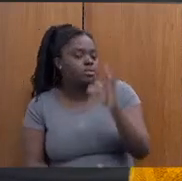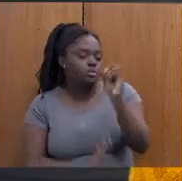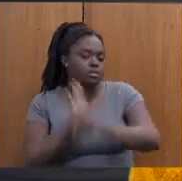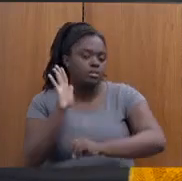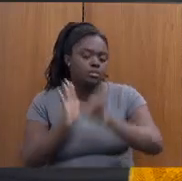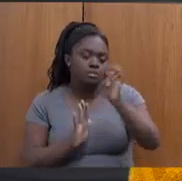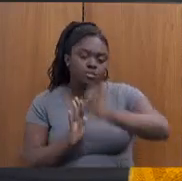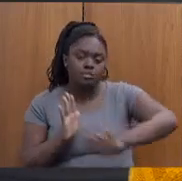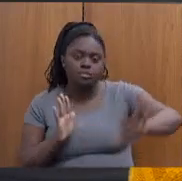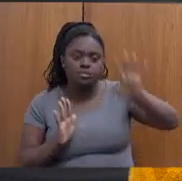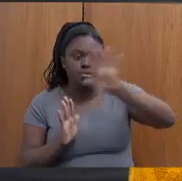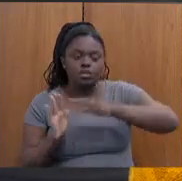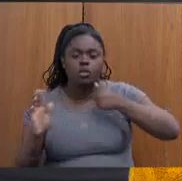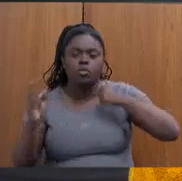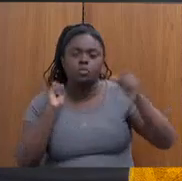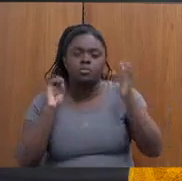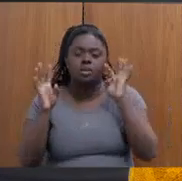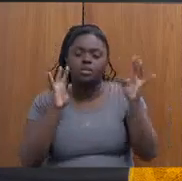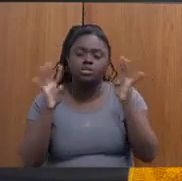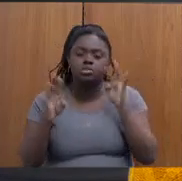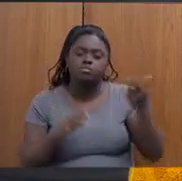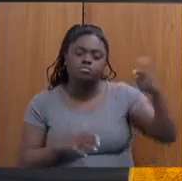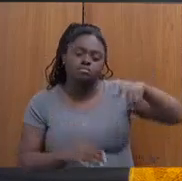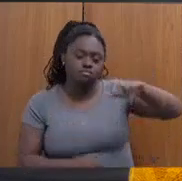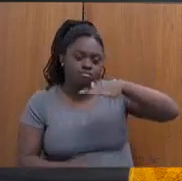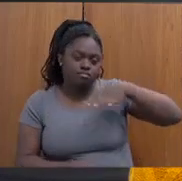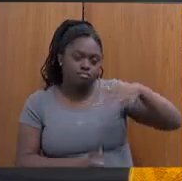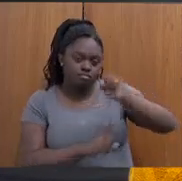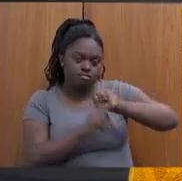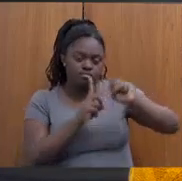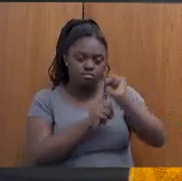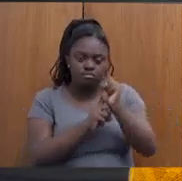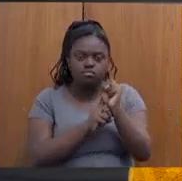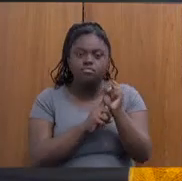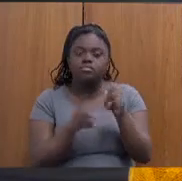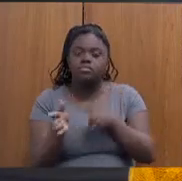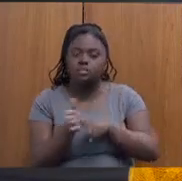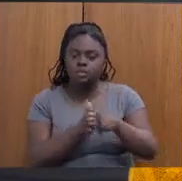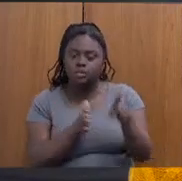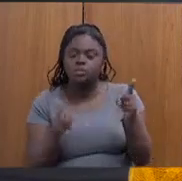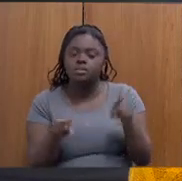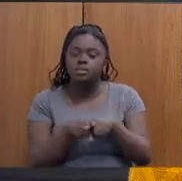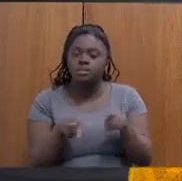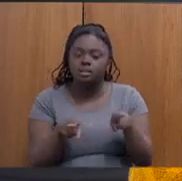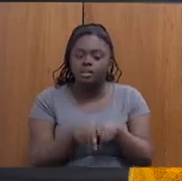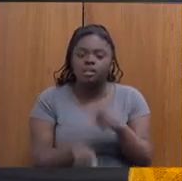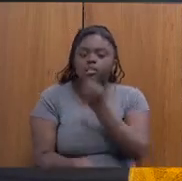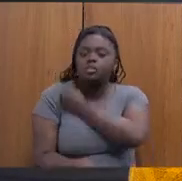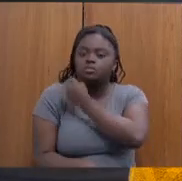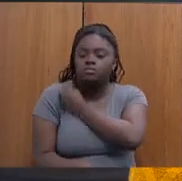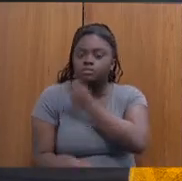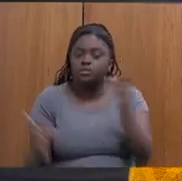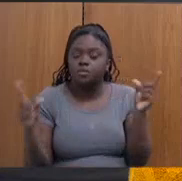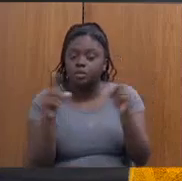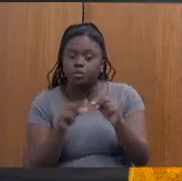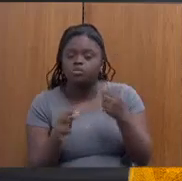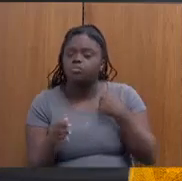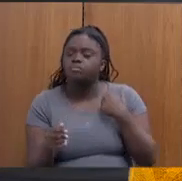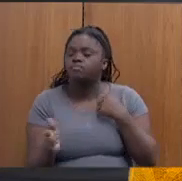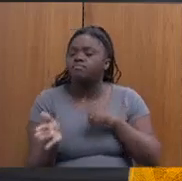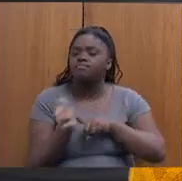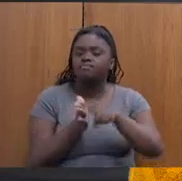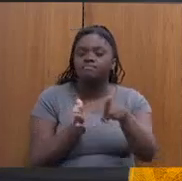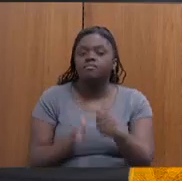Estado. Eu imagino que, para as demais áreas sociais, e essa é uma pergunta também, esse número seja ainda menor. Então, minha pergunta é